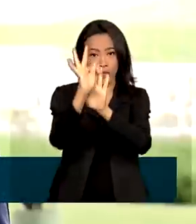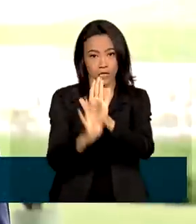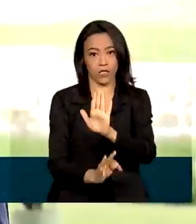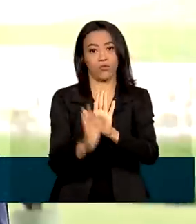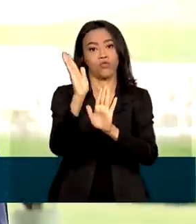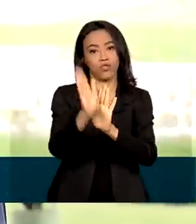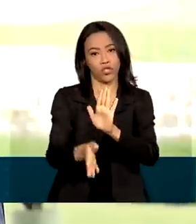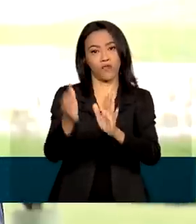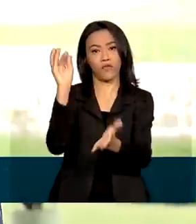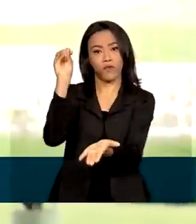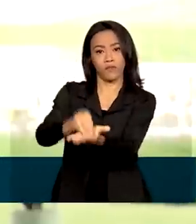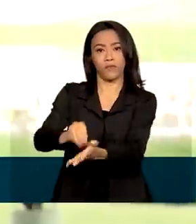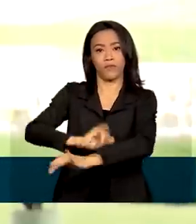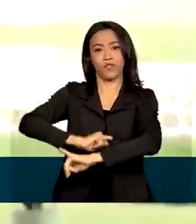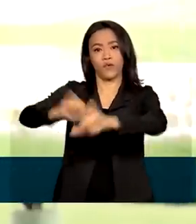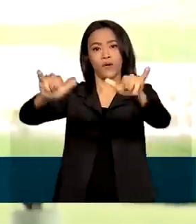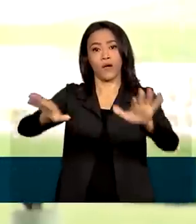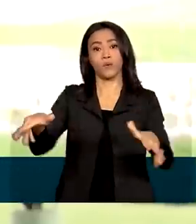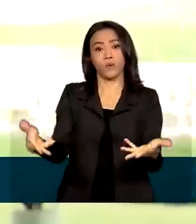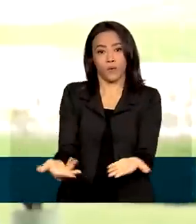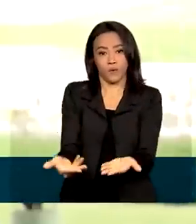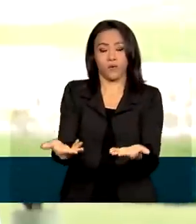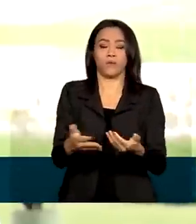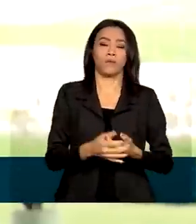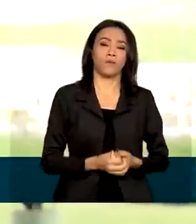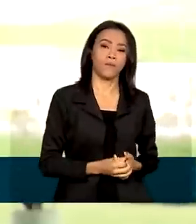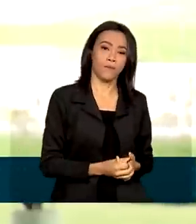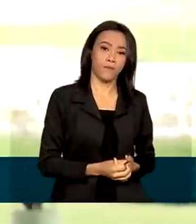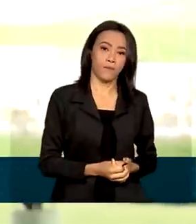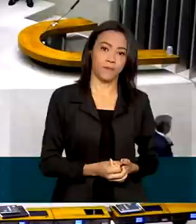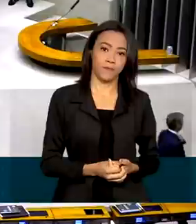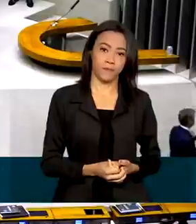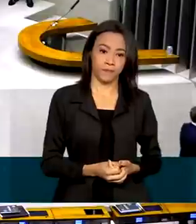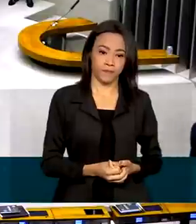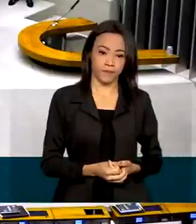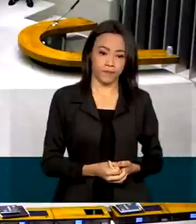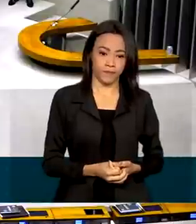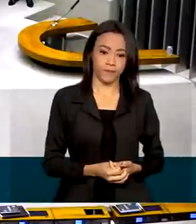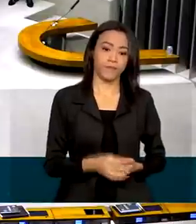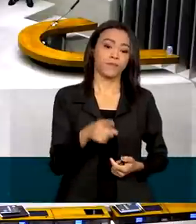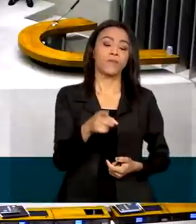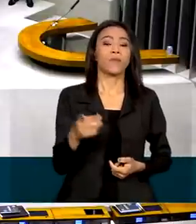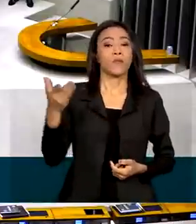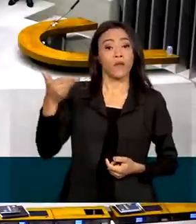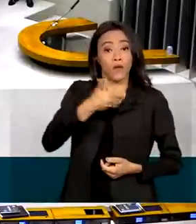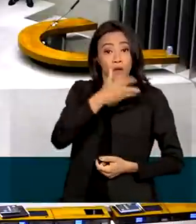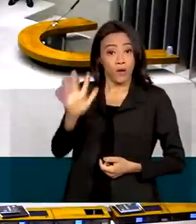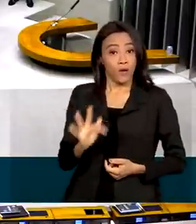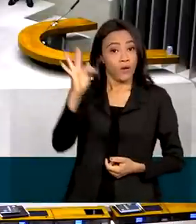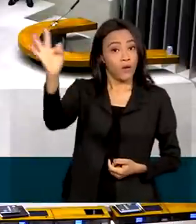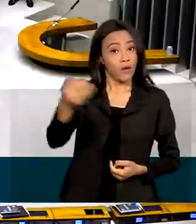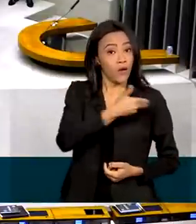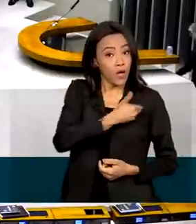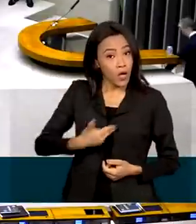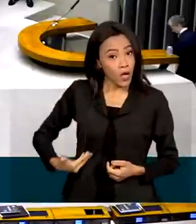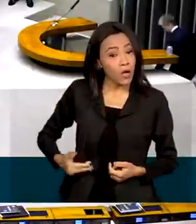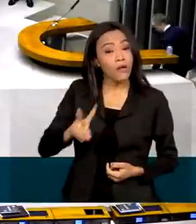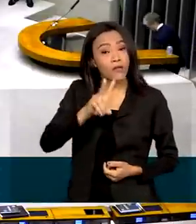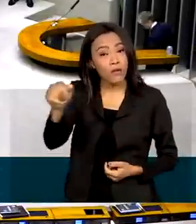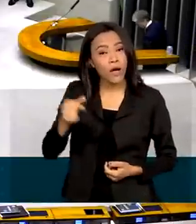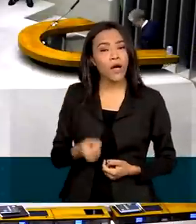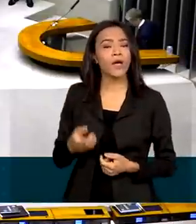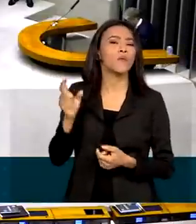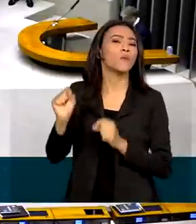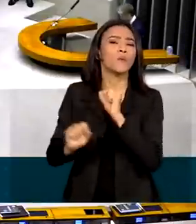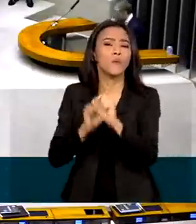que já foi publicado na edição de hoje do Diário Oficial da União. O futuro governo vai poder contabilizar fora do